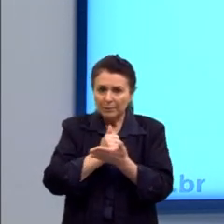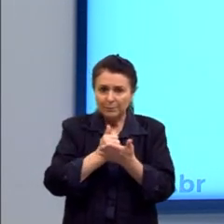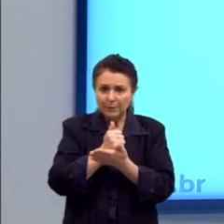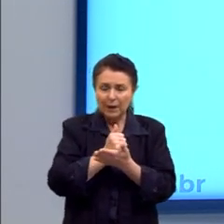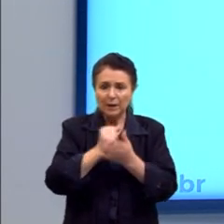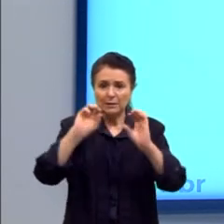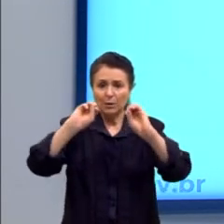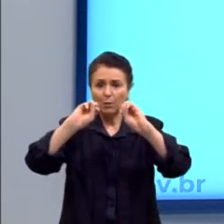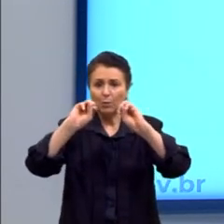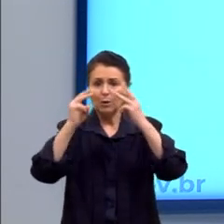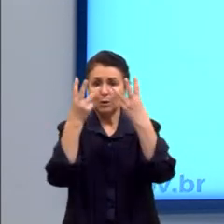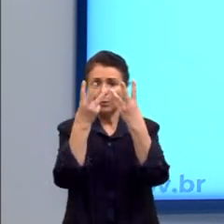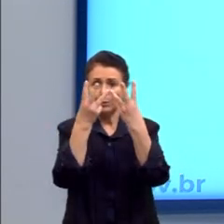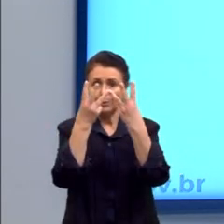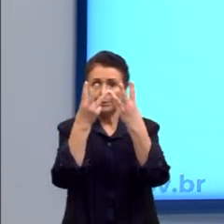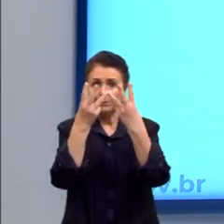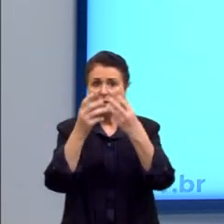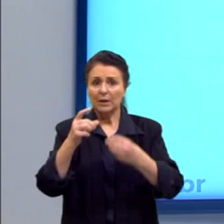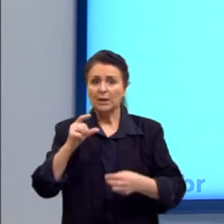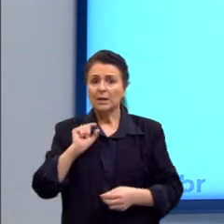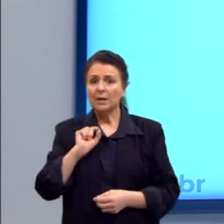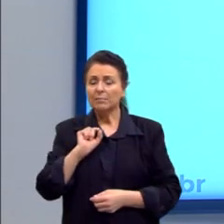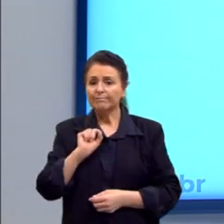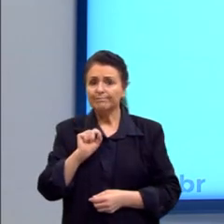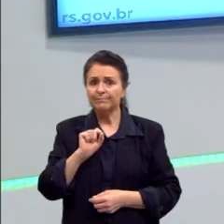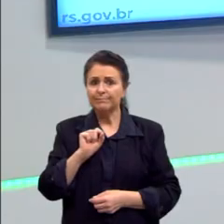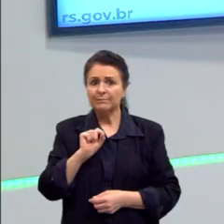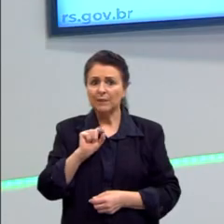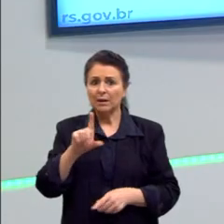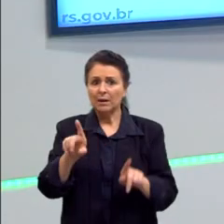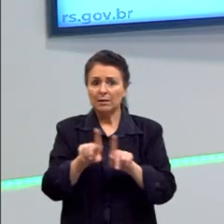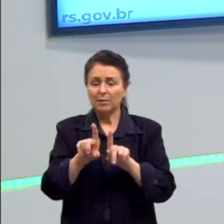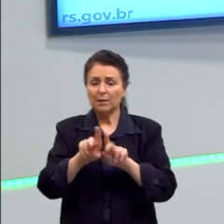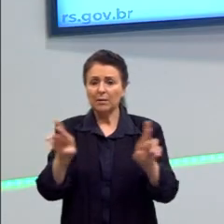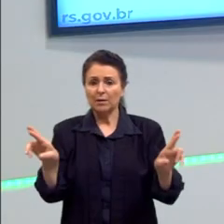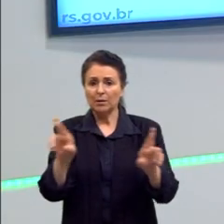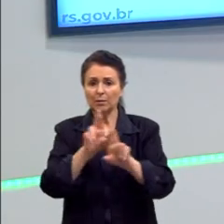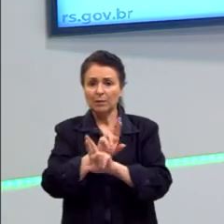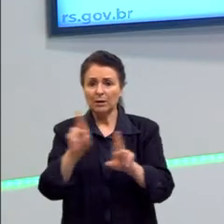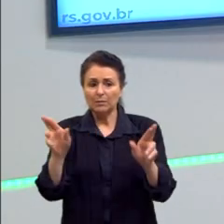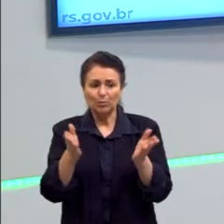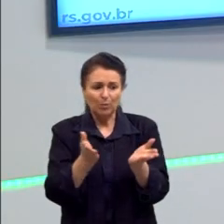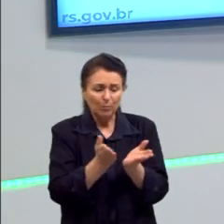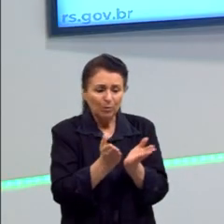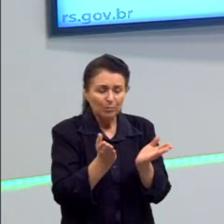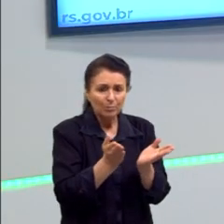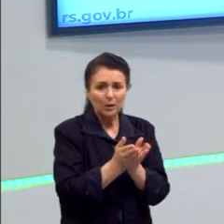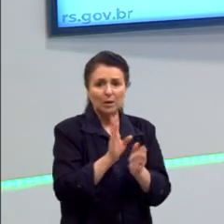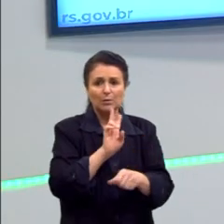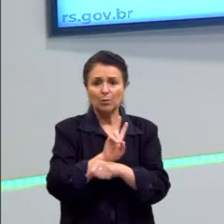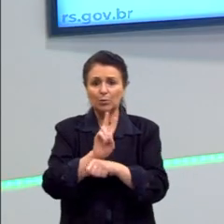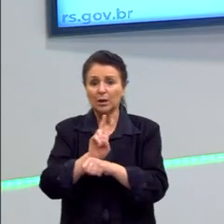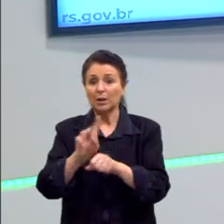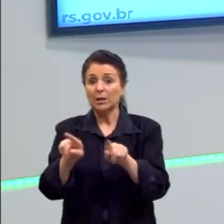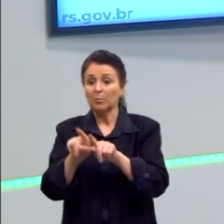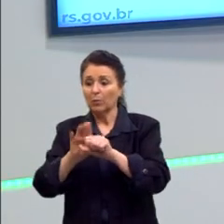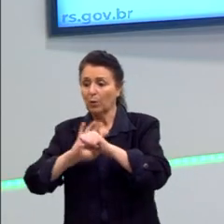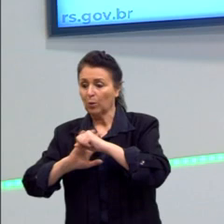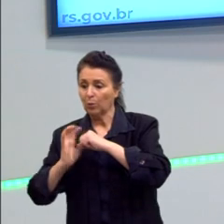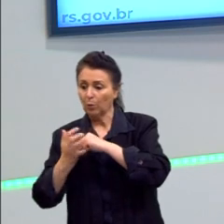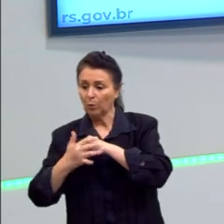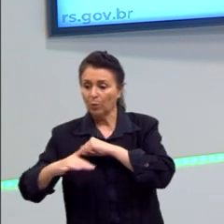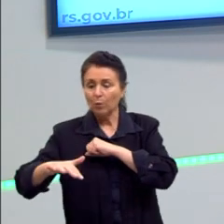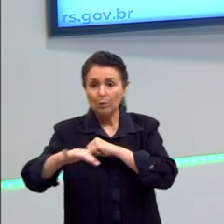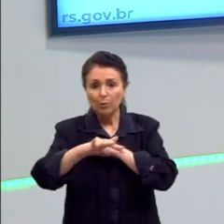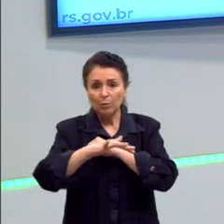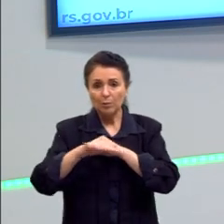todo o sistema da ONU, que também relacionado à questão de pobreza. Agora, na Covid, nós vimos muito a